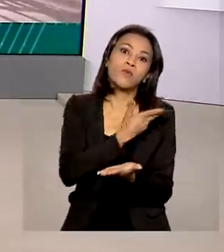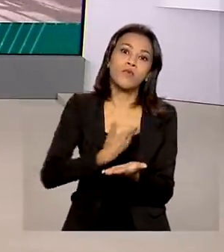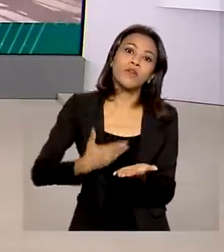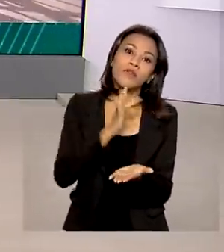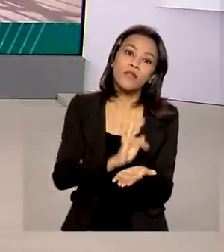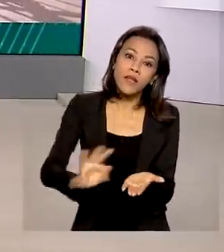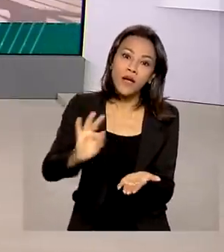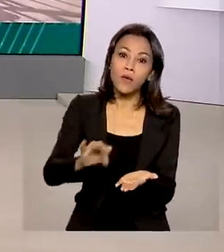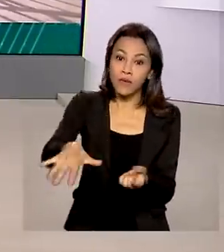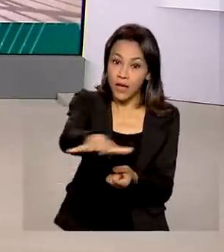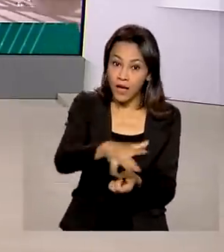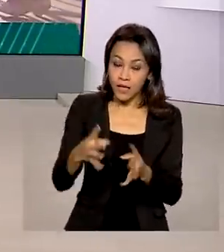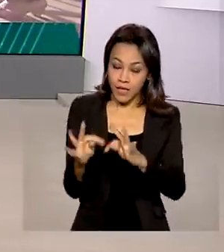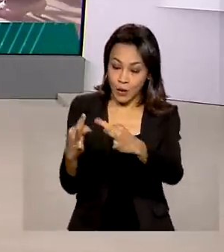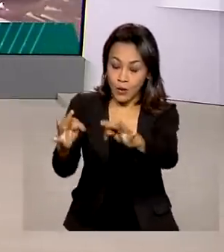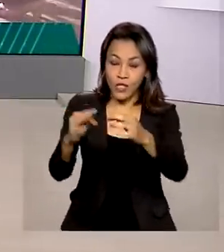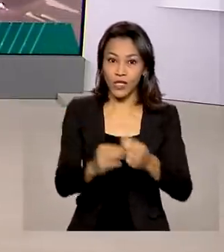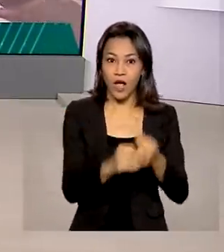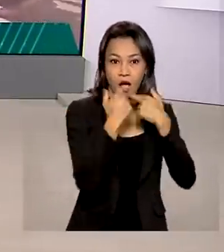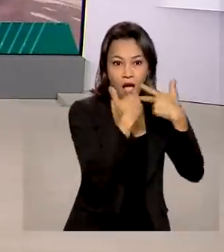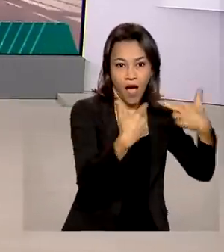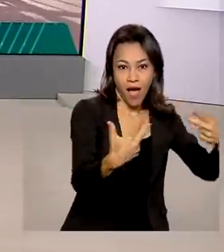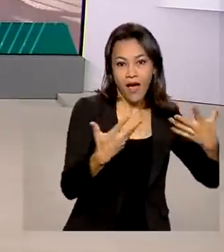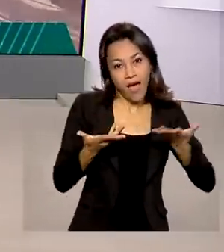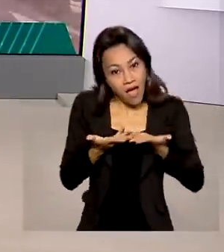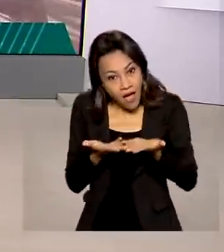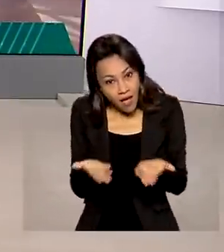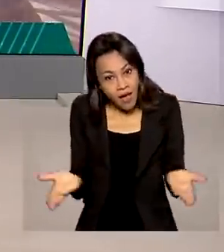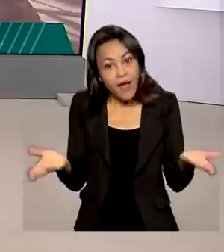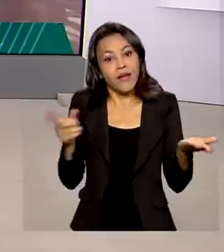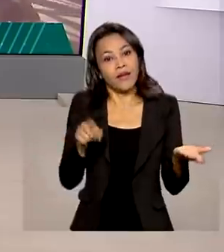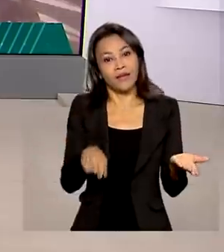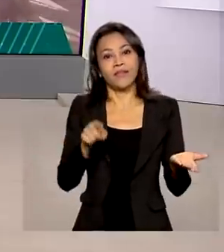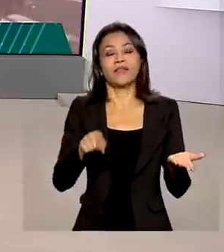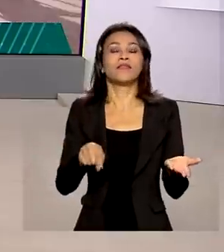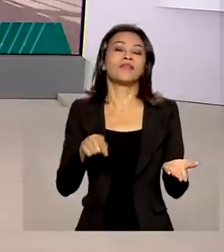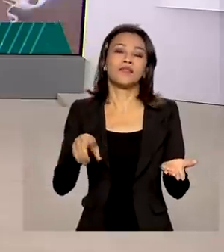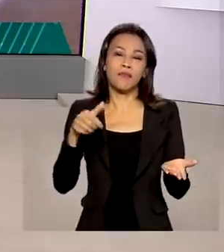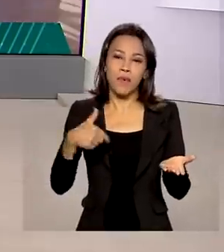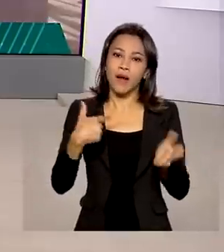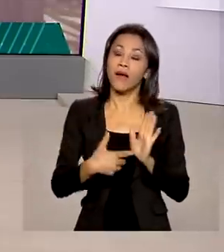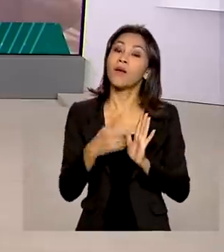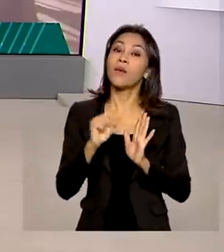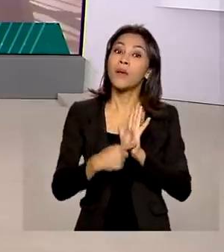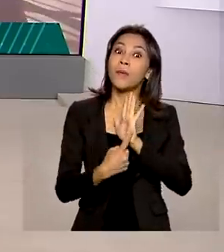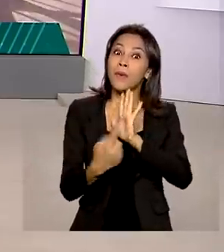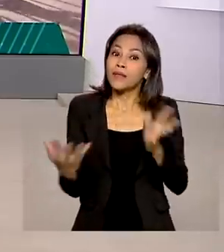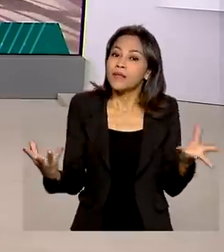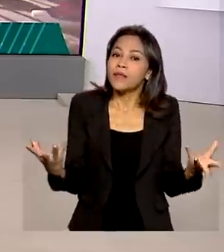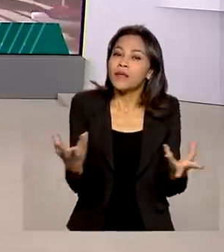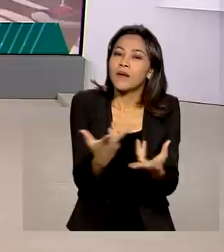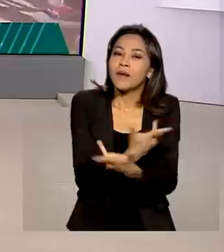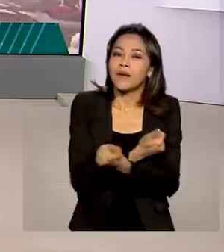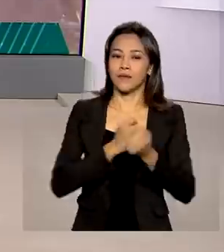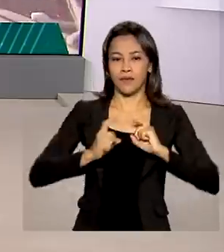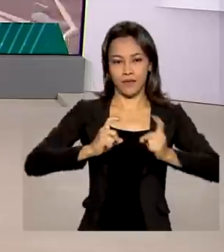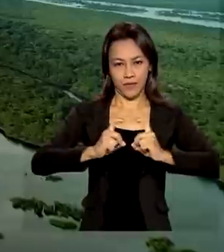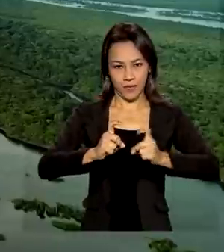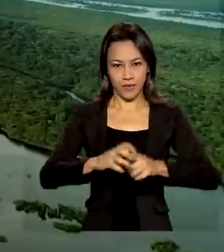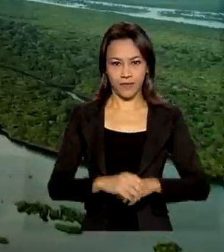E inovação e tecnologia estão entre as iniciativas colocadas em prática para dar mais eficiência à gestão.